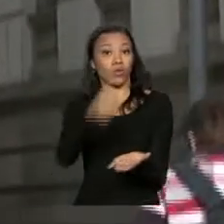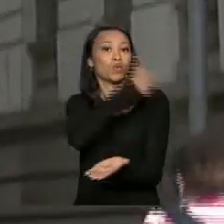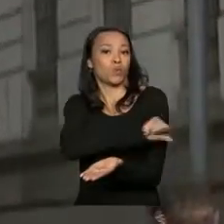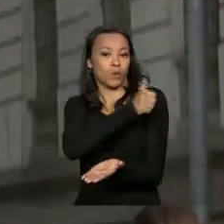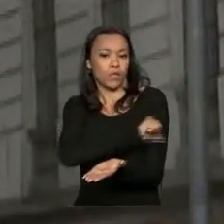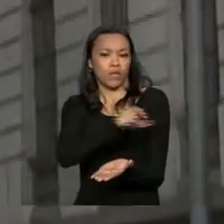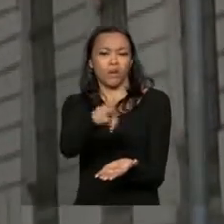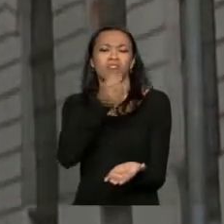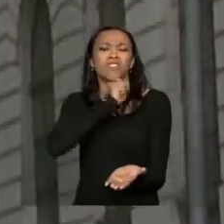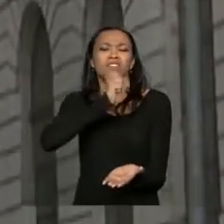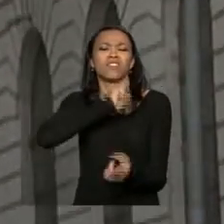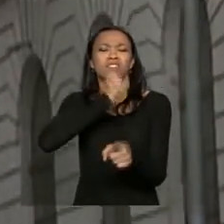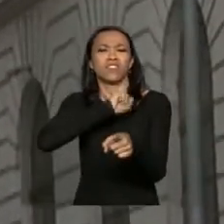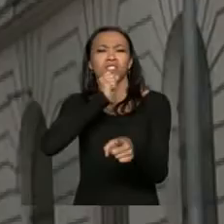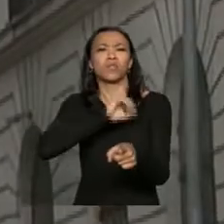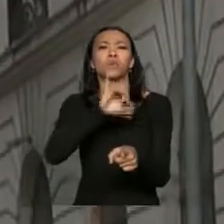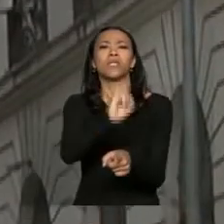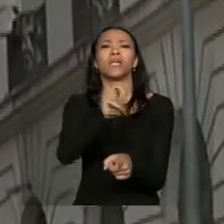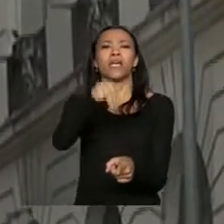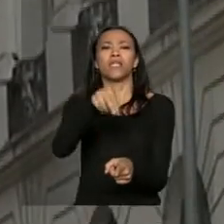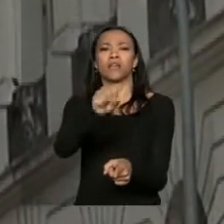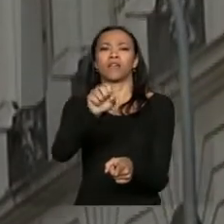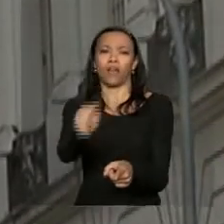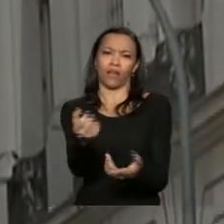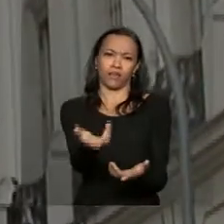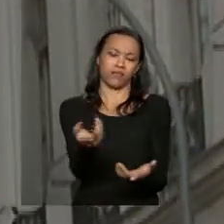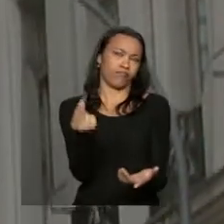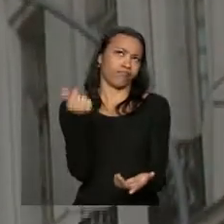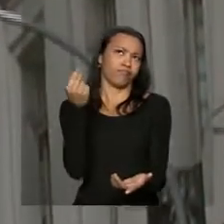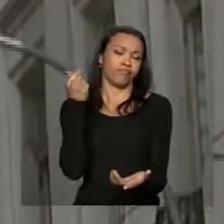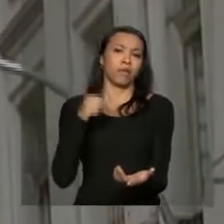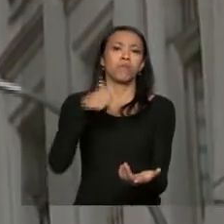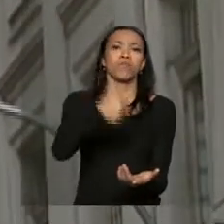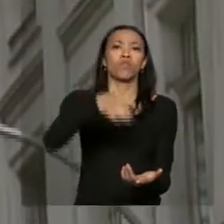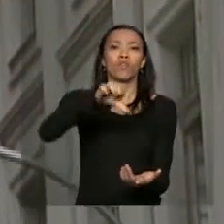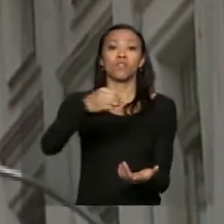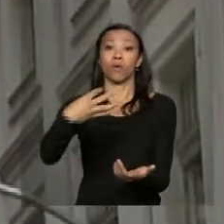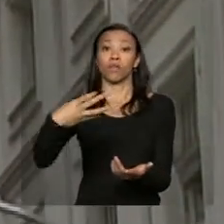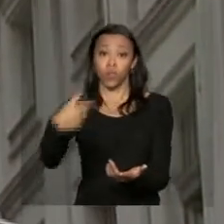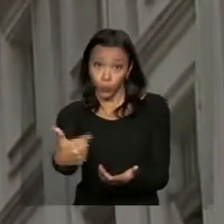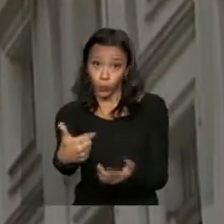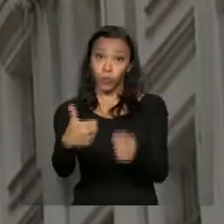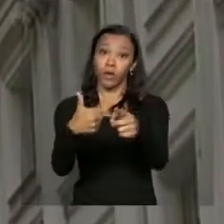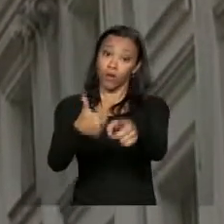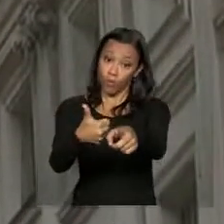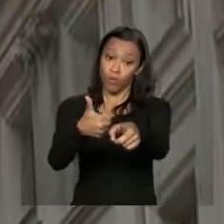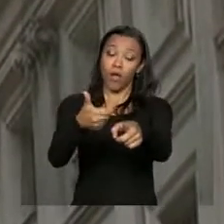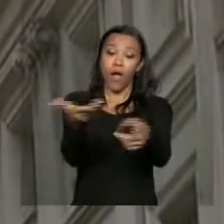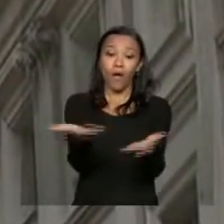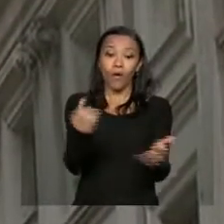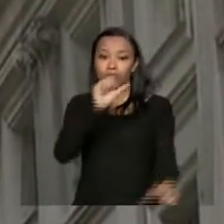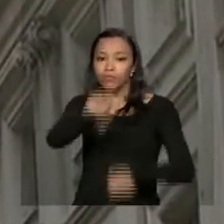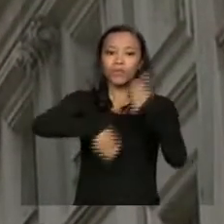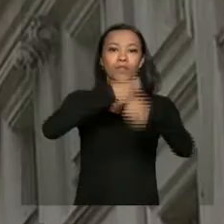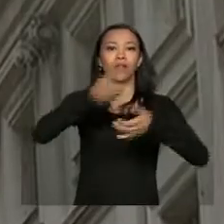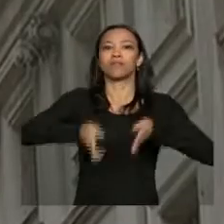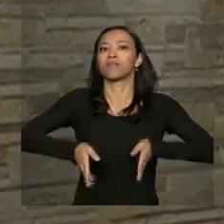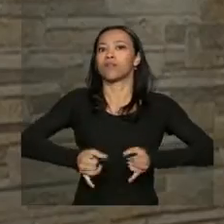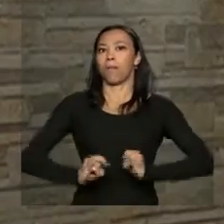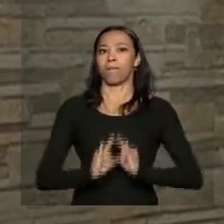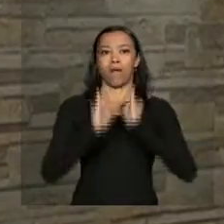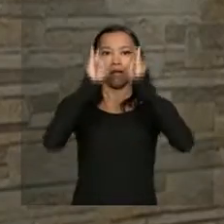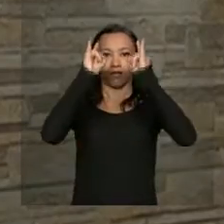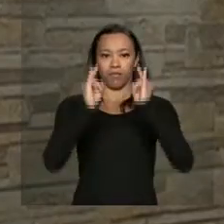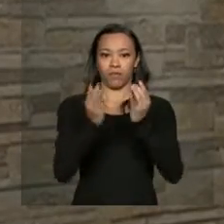de um antigo prédio do INSS, datado de 1941, que estão sendo transformados em apartamentos.